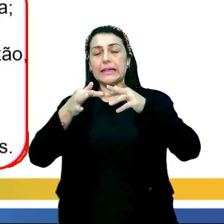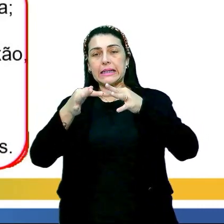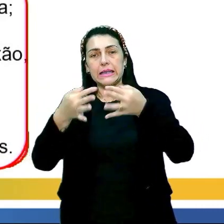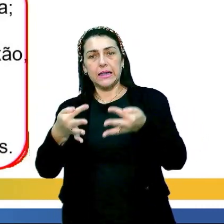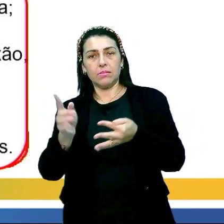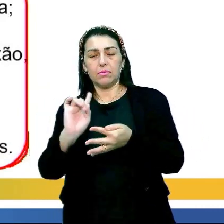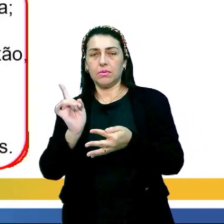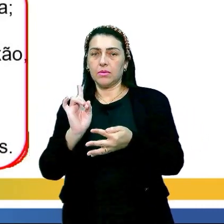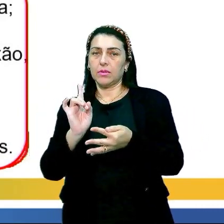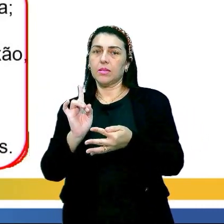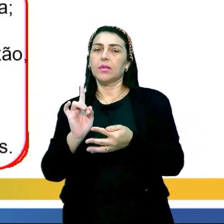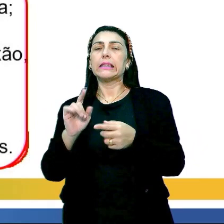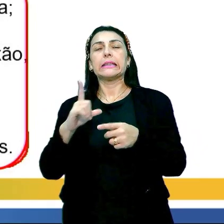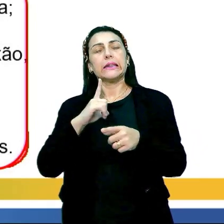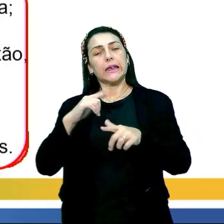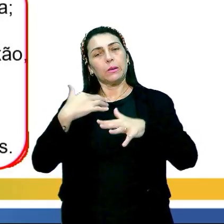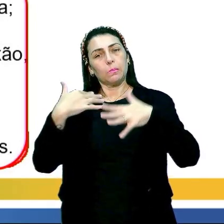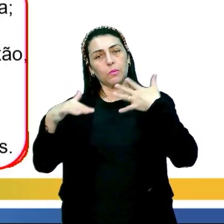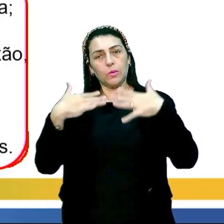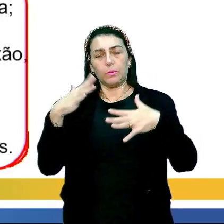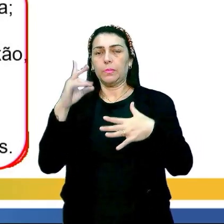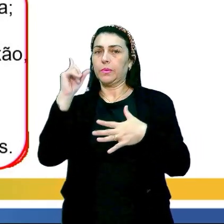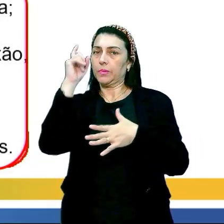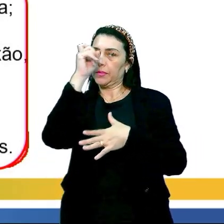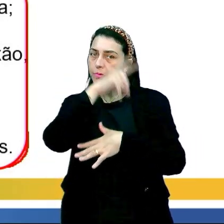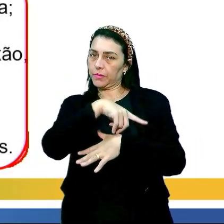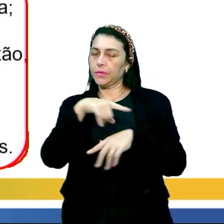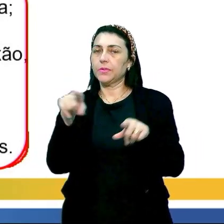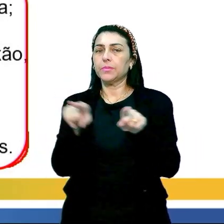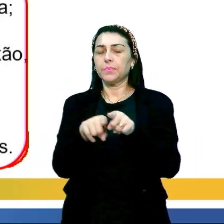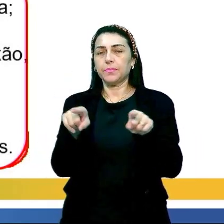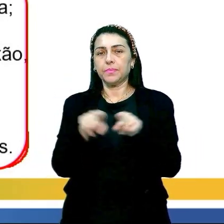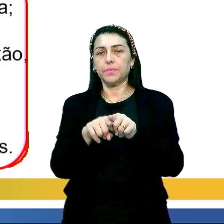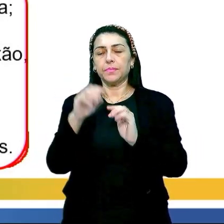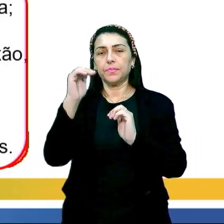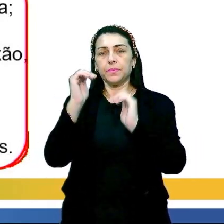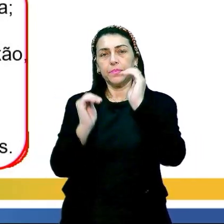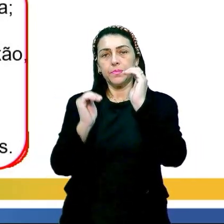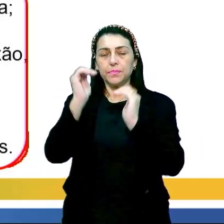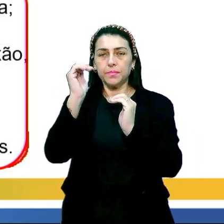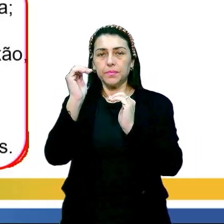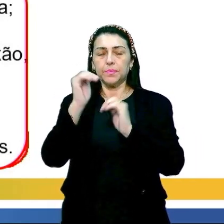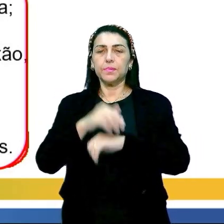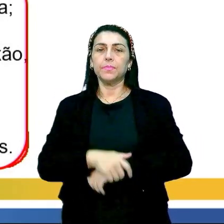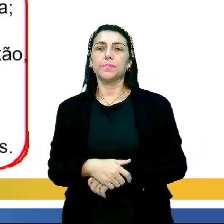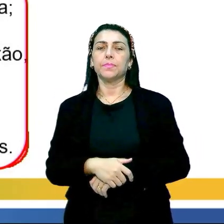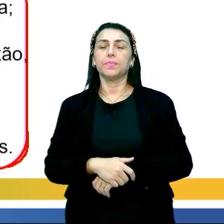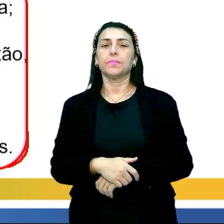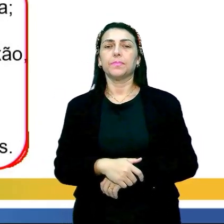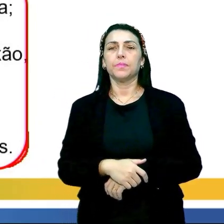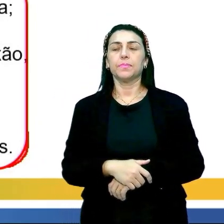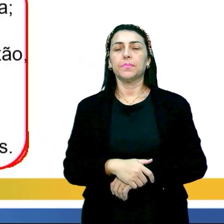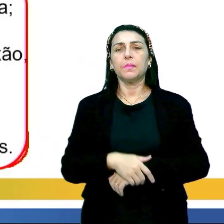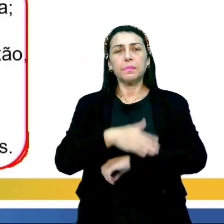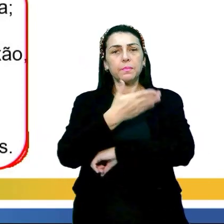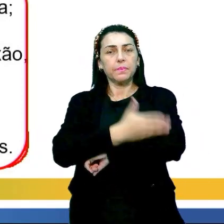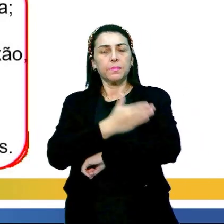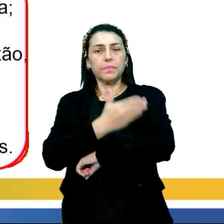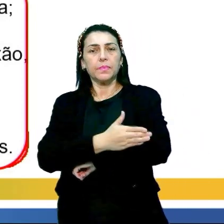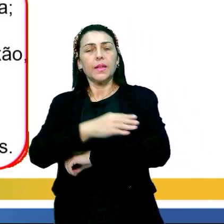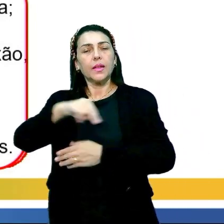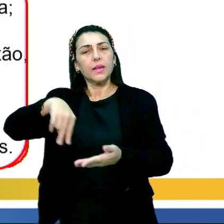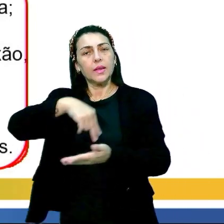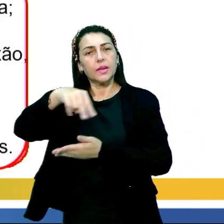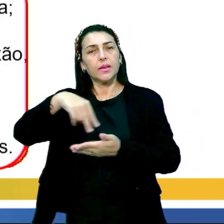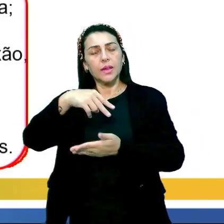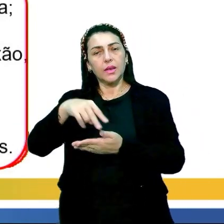simples, né? Há movimentos, assim, bem acrobáticos, né, de equilíbrio. Então, também, né, quem pratica aí, quem dança